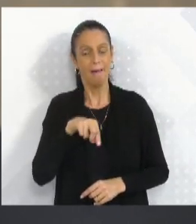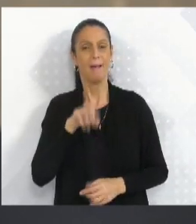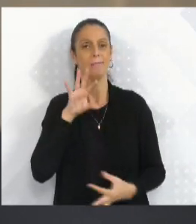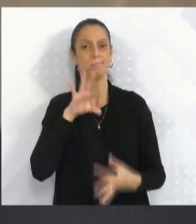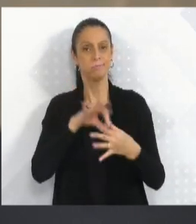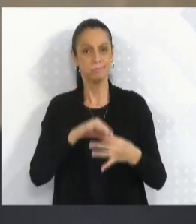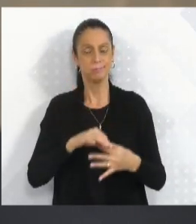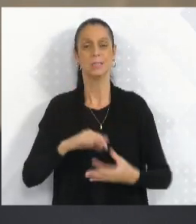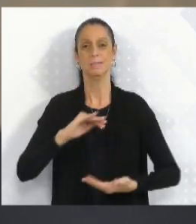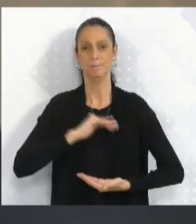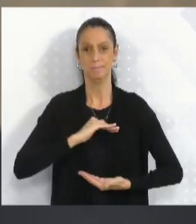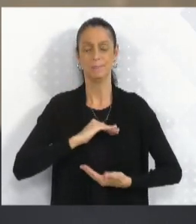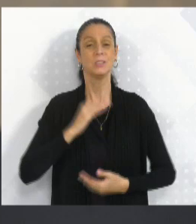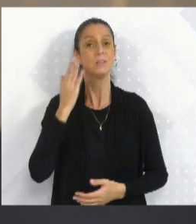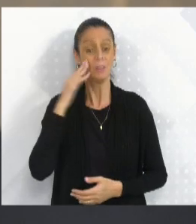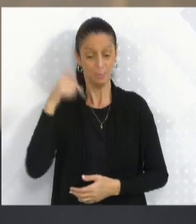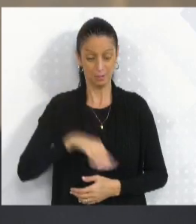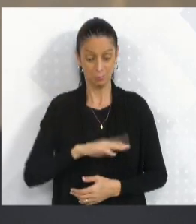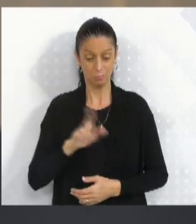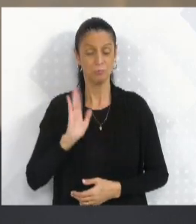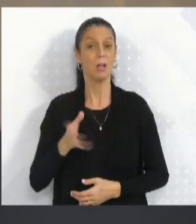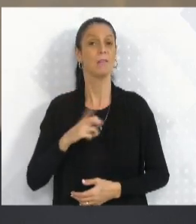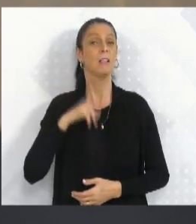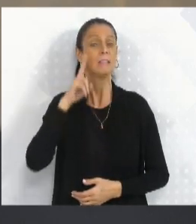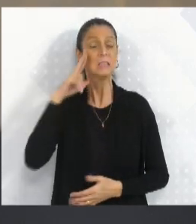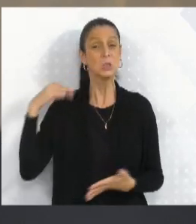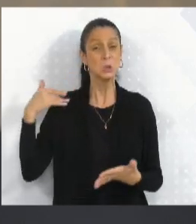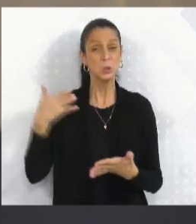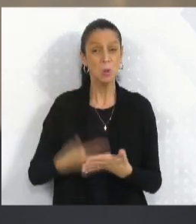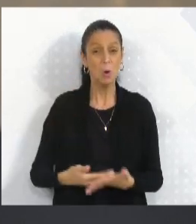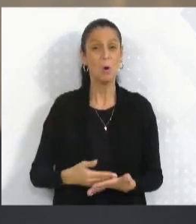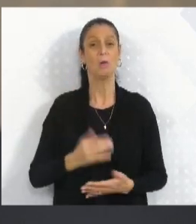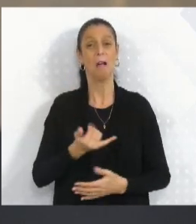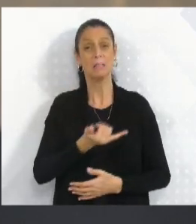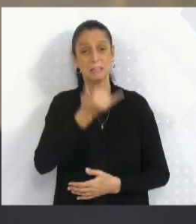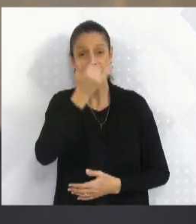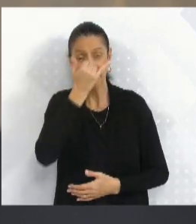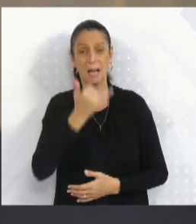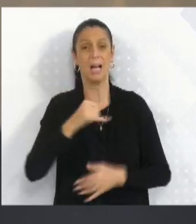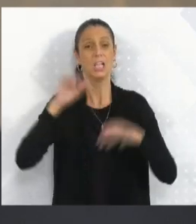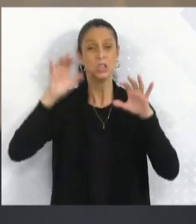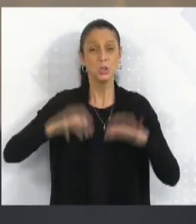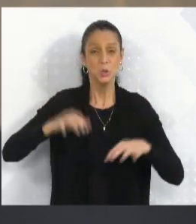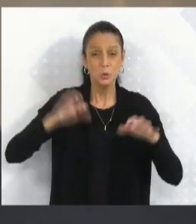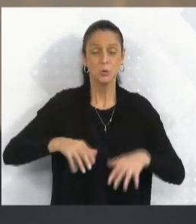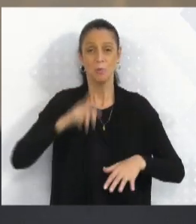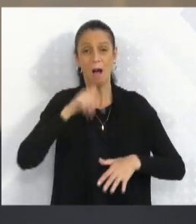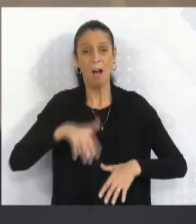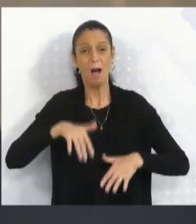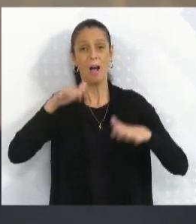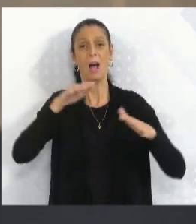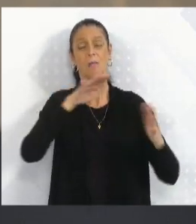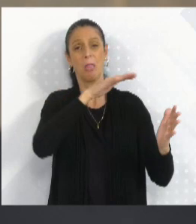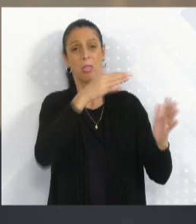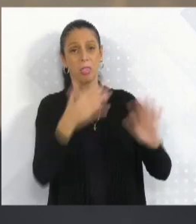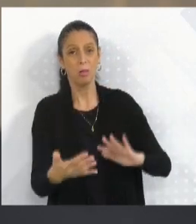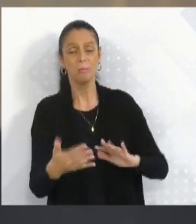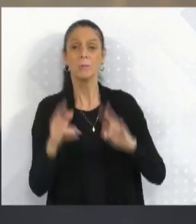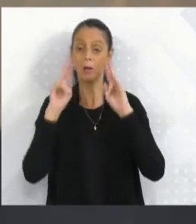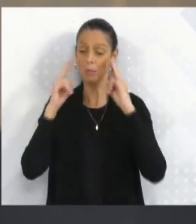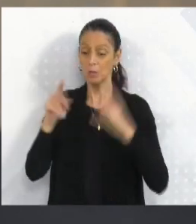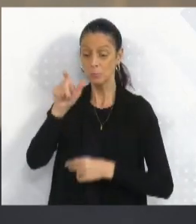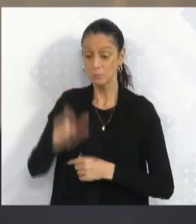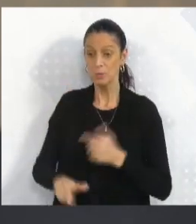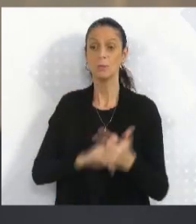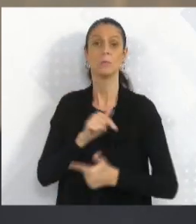tendo em vista toda a história que nós temos aqui relacionada às tragédias, a tudo que a gente vive com relação às enchentes. Então, reconhecer esse trabalho que o senhor vem... O